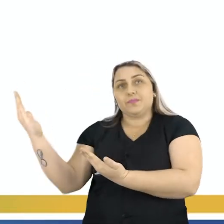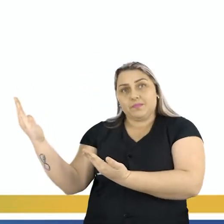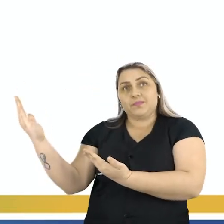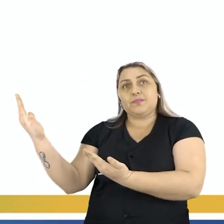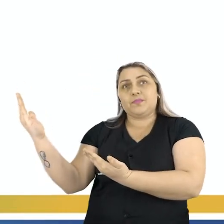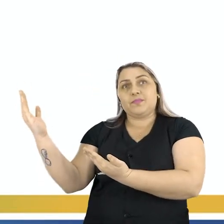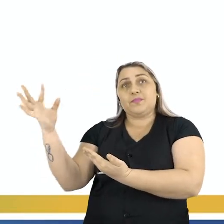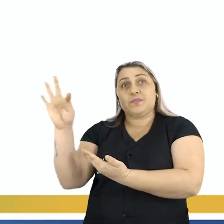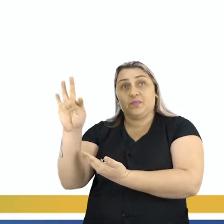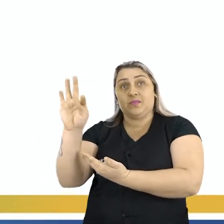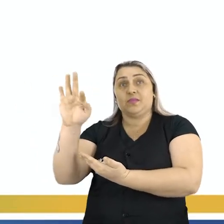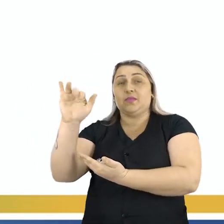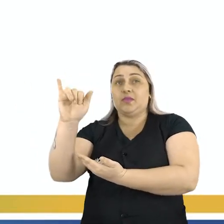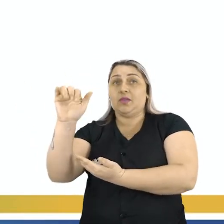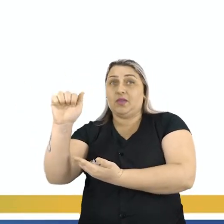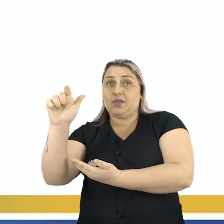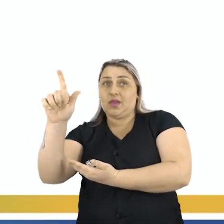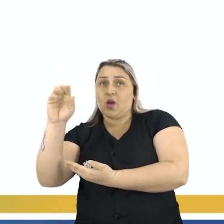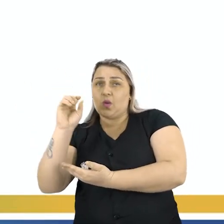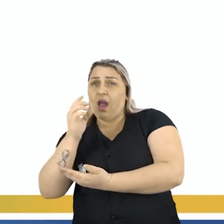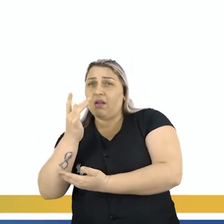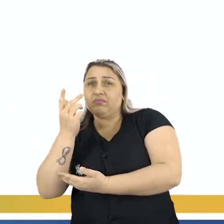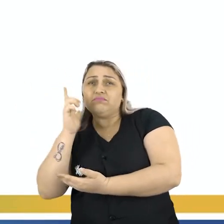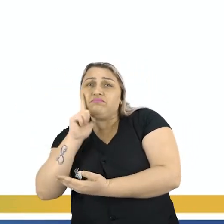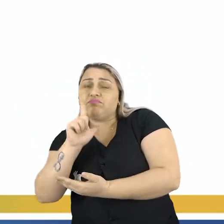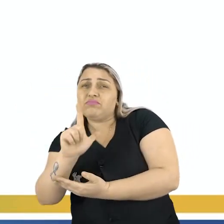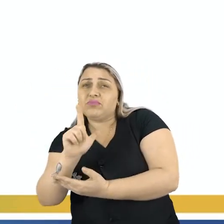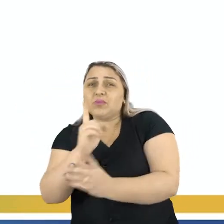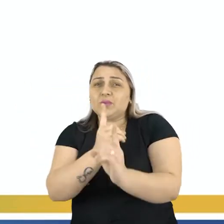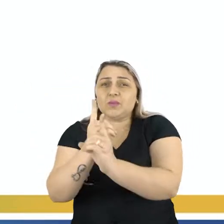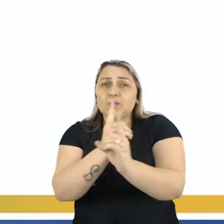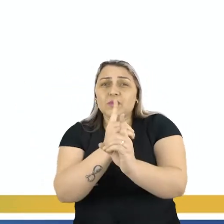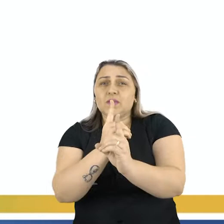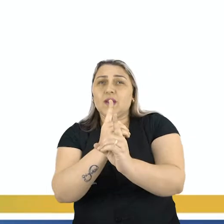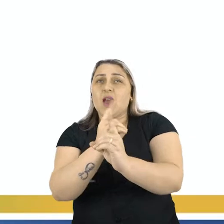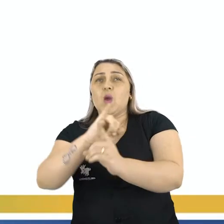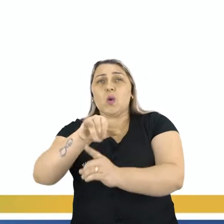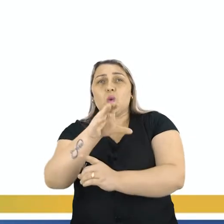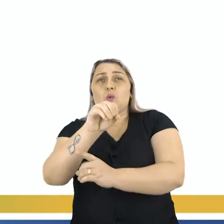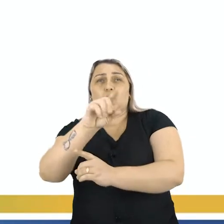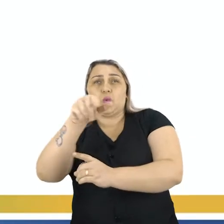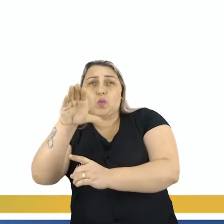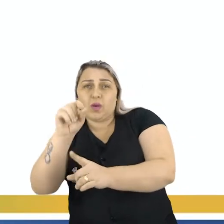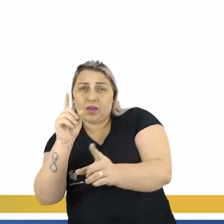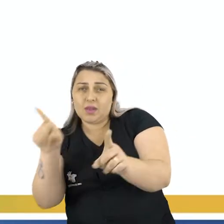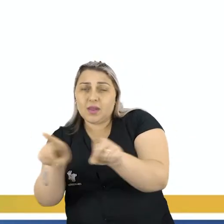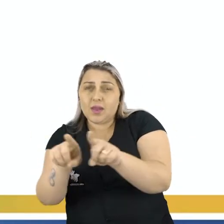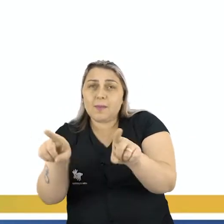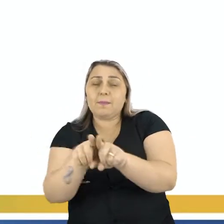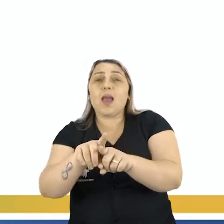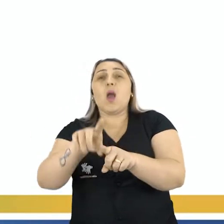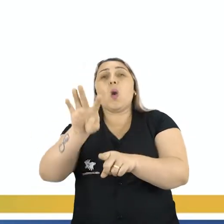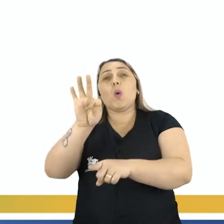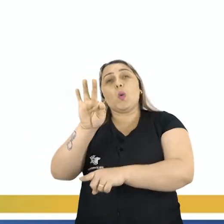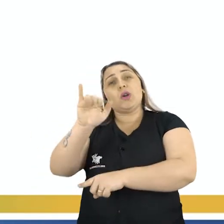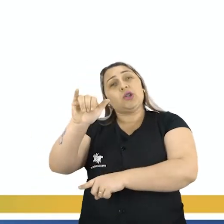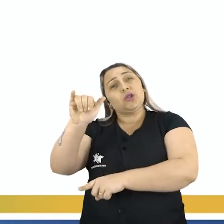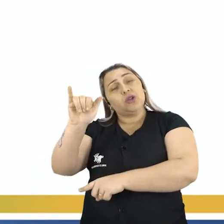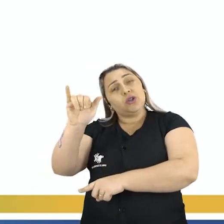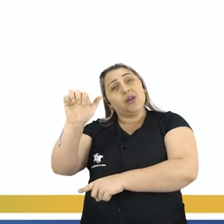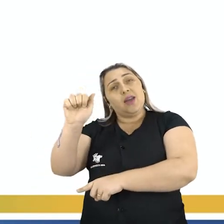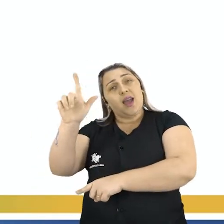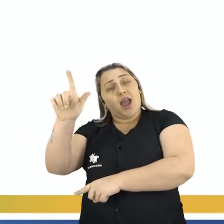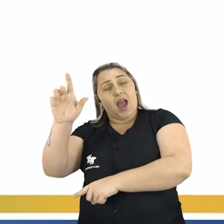vendo, Tiago já conseguiu identificar e já conseguiu identificar o João O Tiago ele está com uma